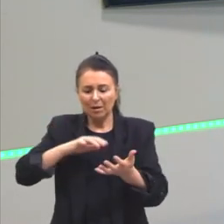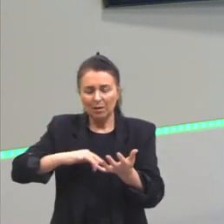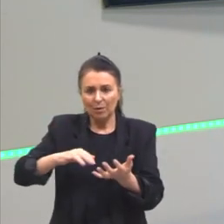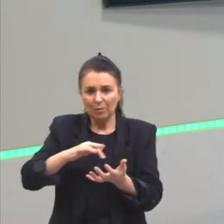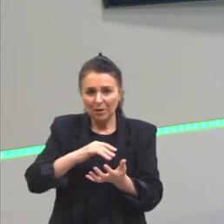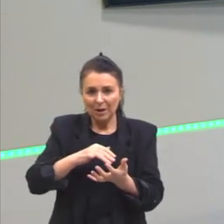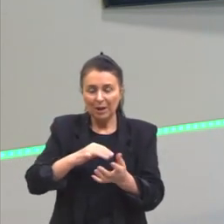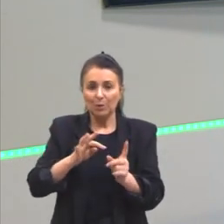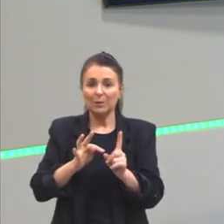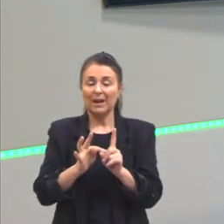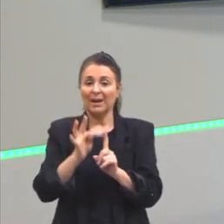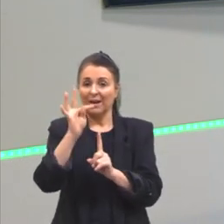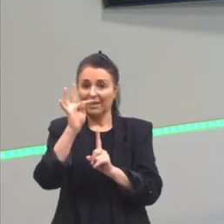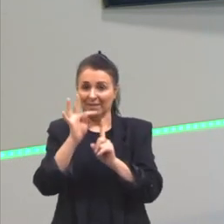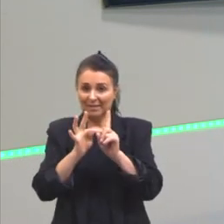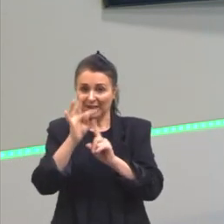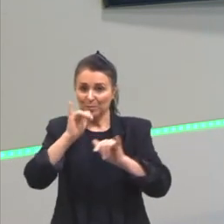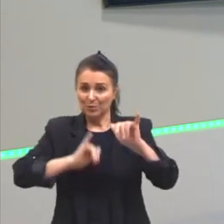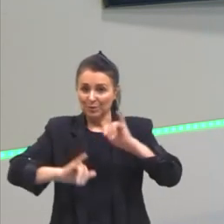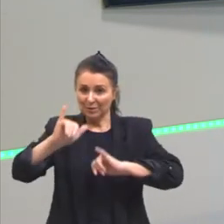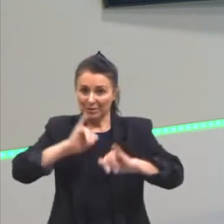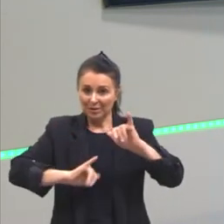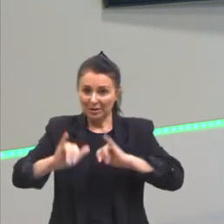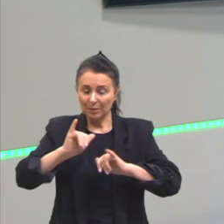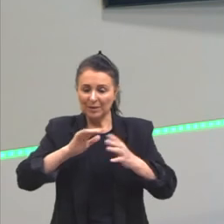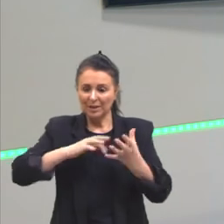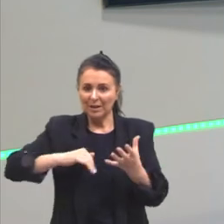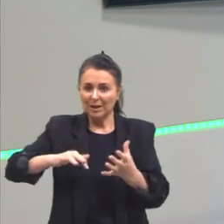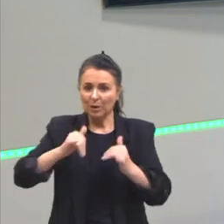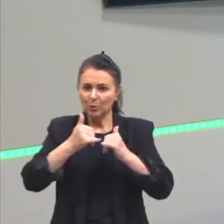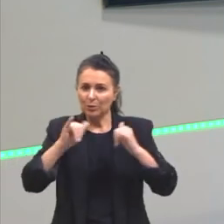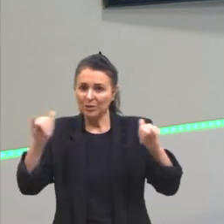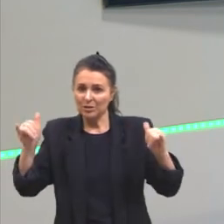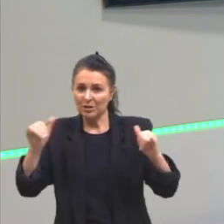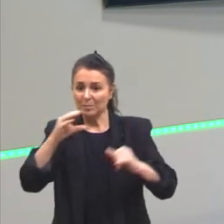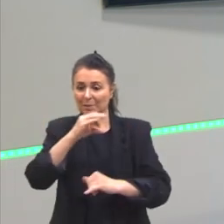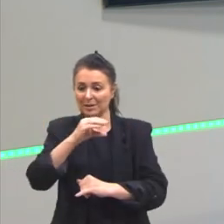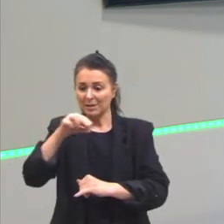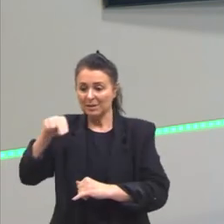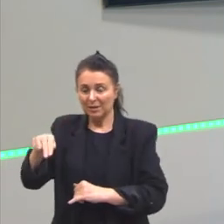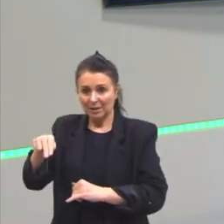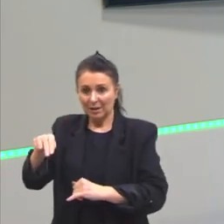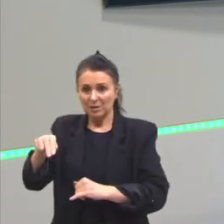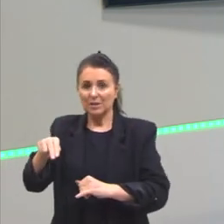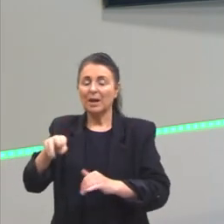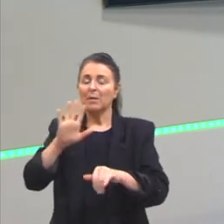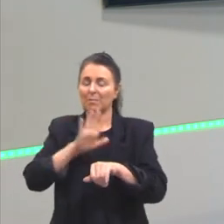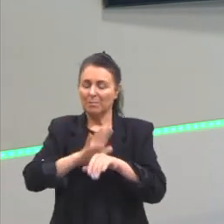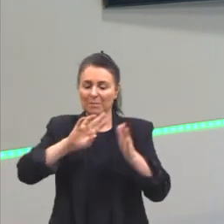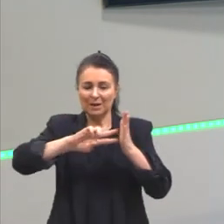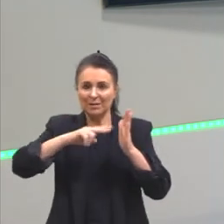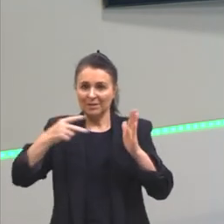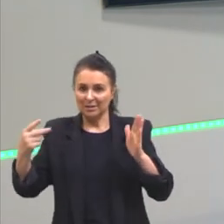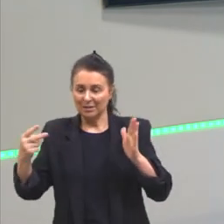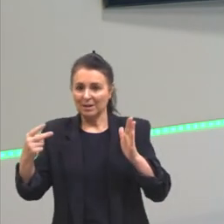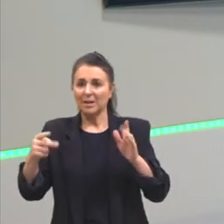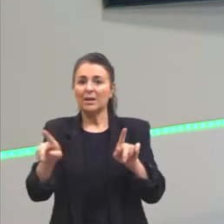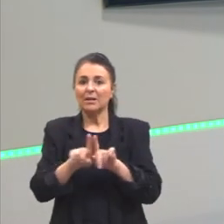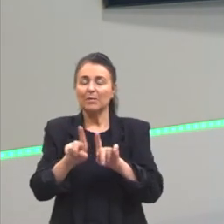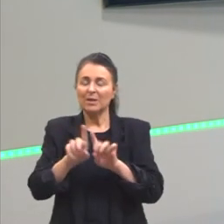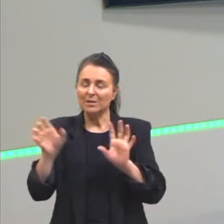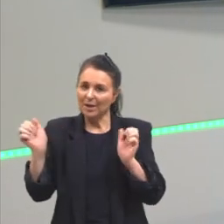trabalho a termoquímica, existe o cálculo de energia, mas a cinética é cobrada mais à interpretação. E muitas vezes ela é